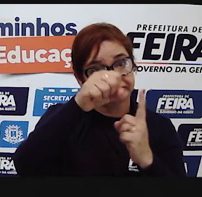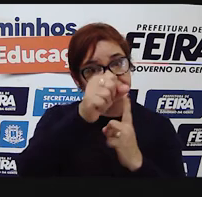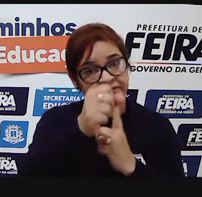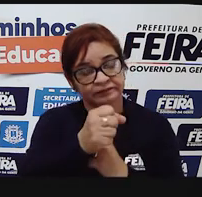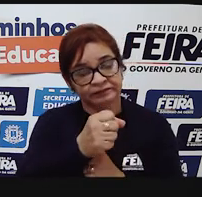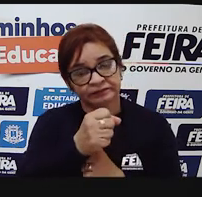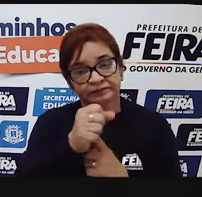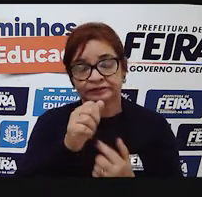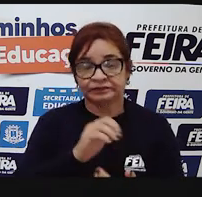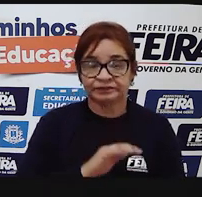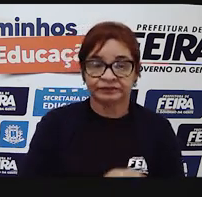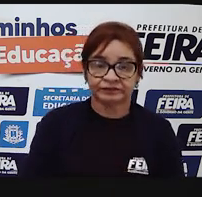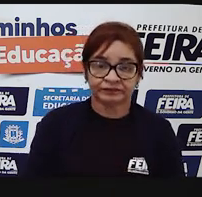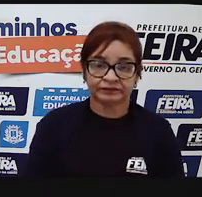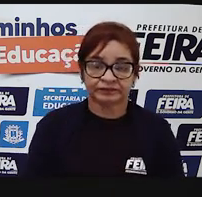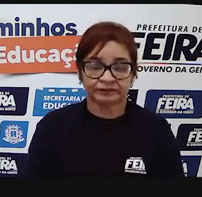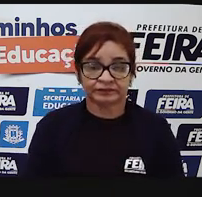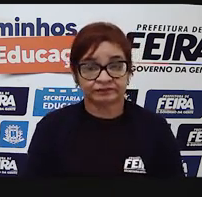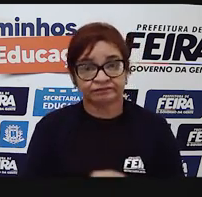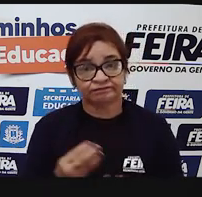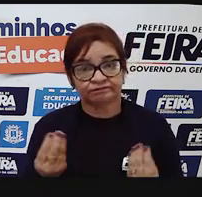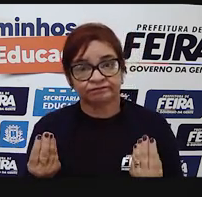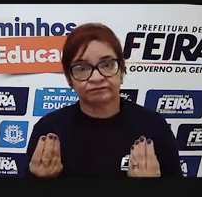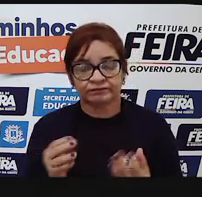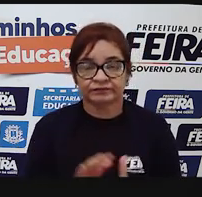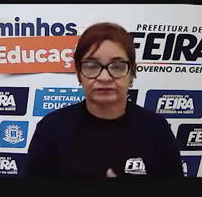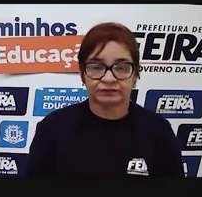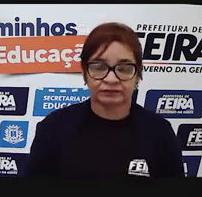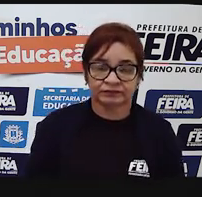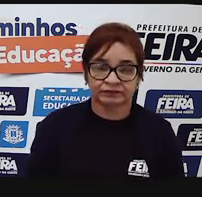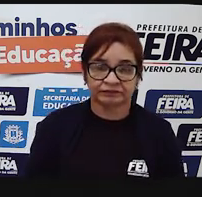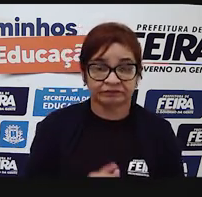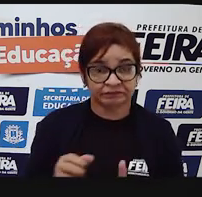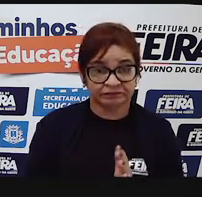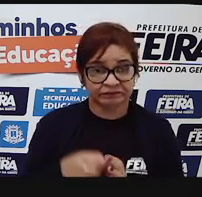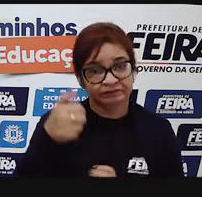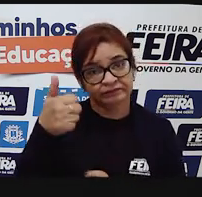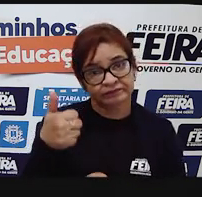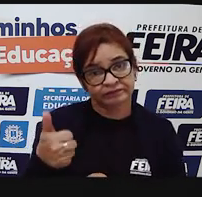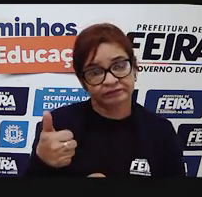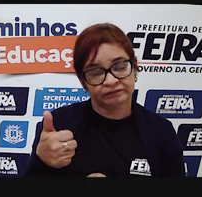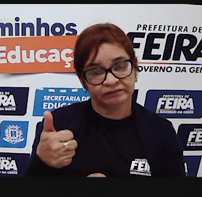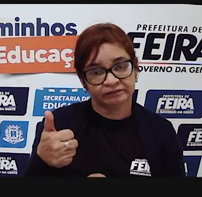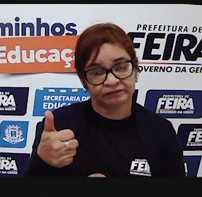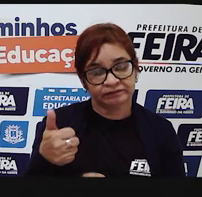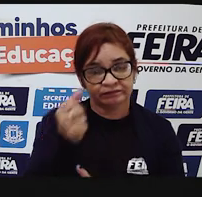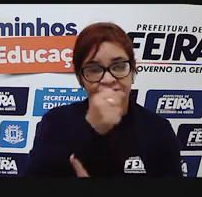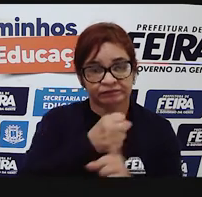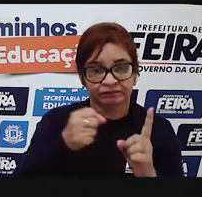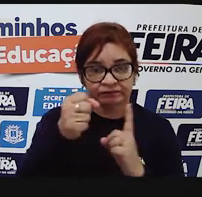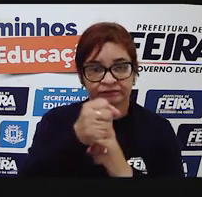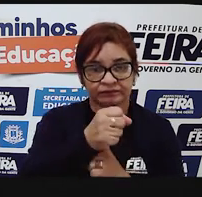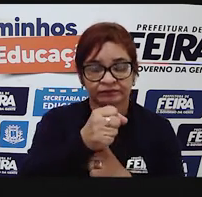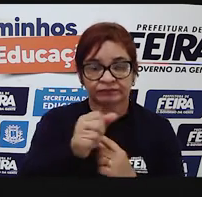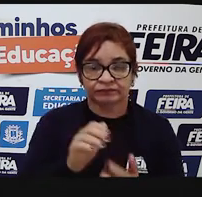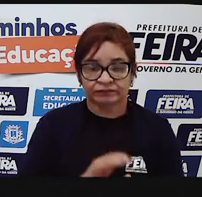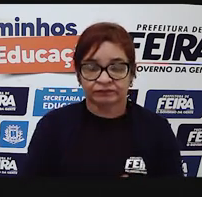A natureza social é a seguinte. Primeiro, primeiro a natureza social.